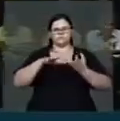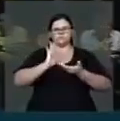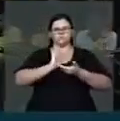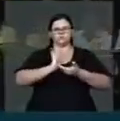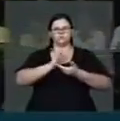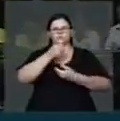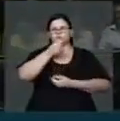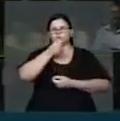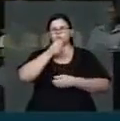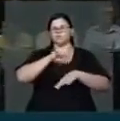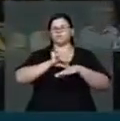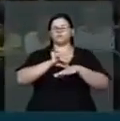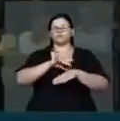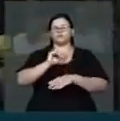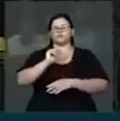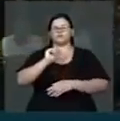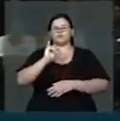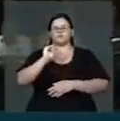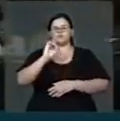Palavra o líder, Ronaldo Caetano.